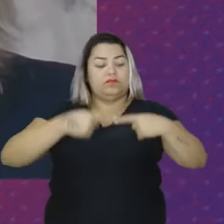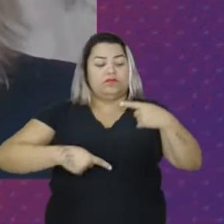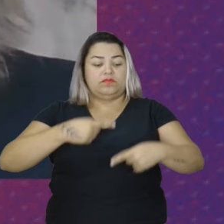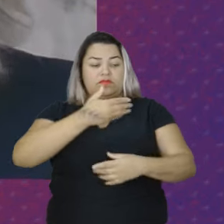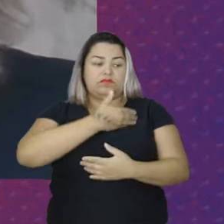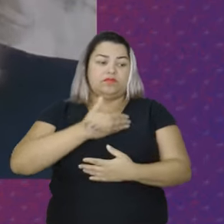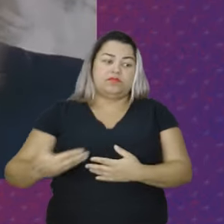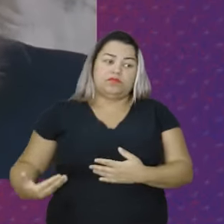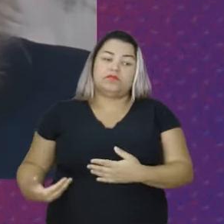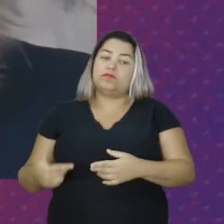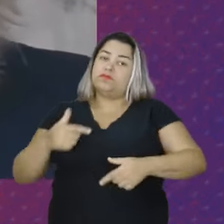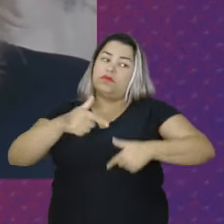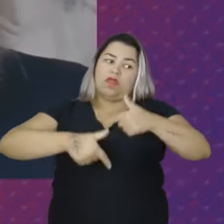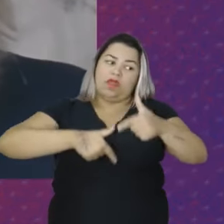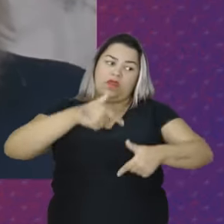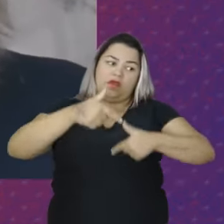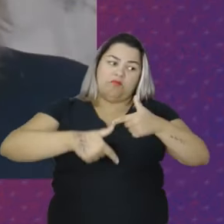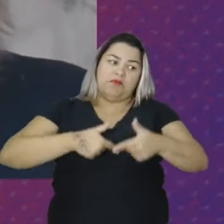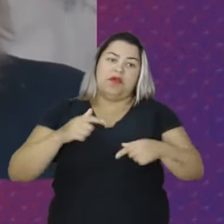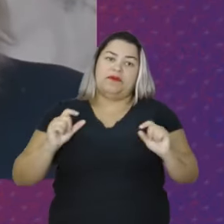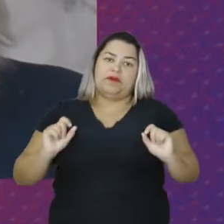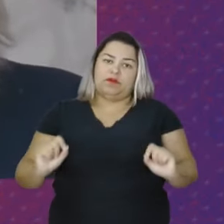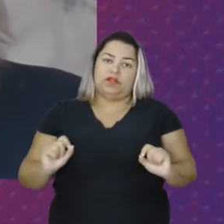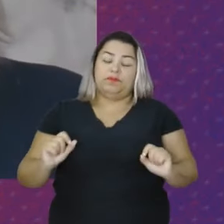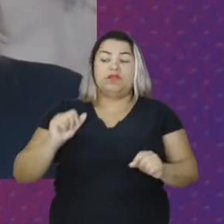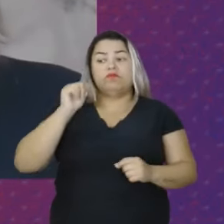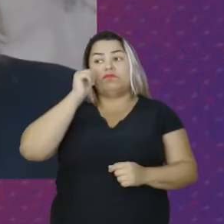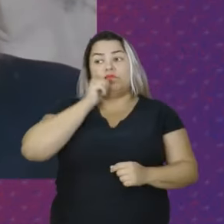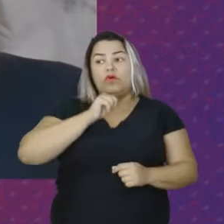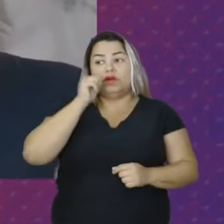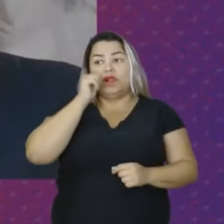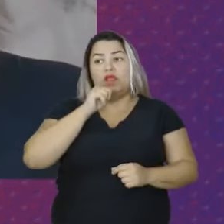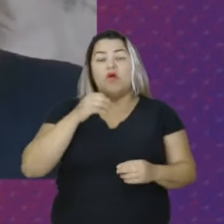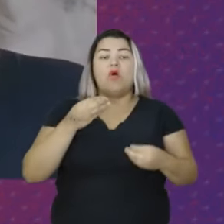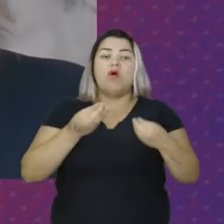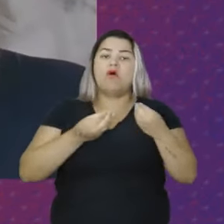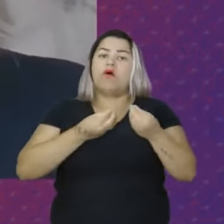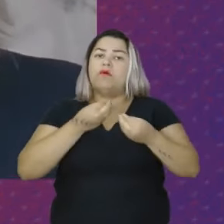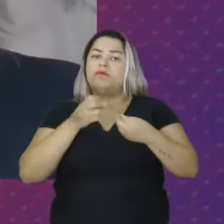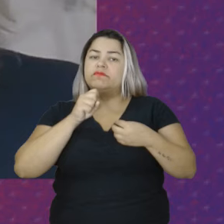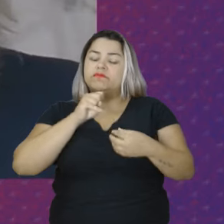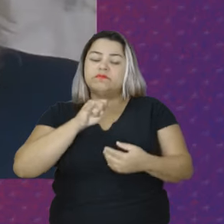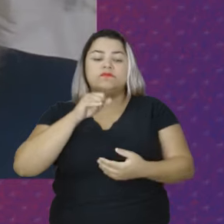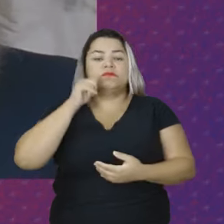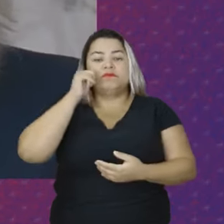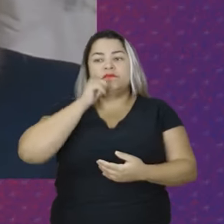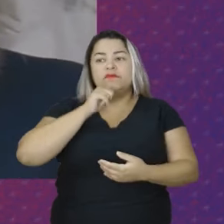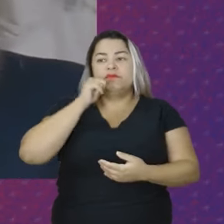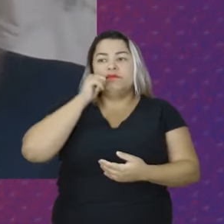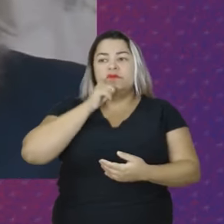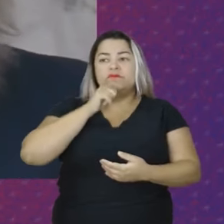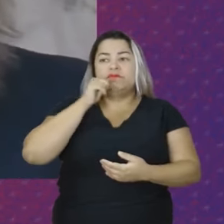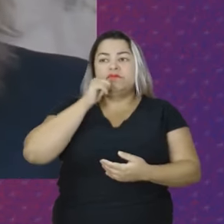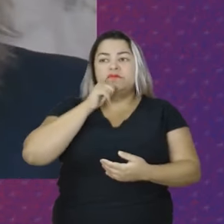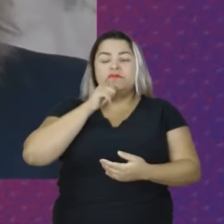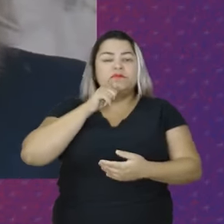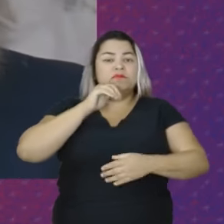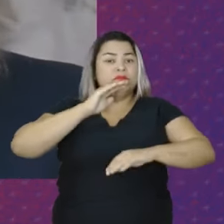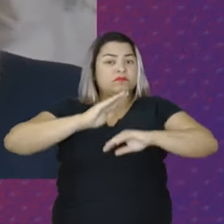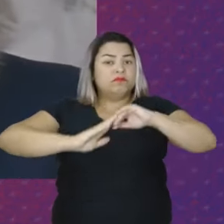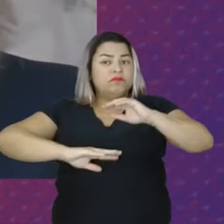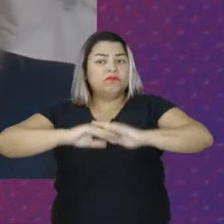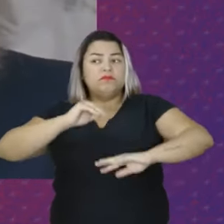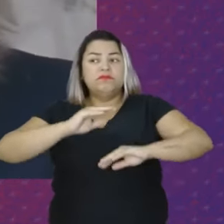trabalhou com o conceito de mulher como se se as mulheres não tivessem autonomia